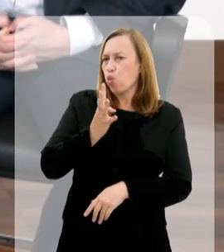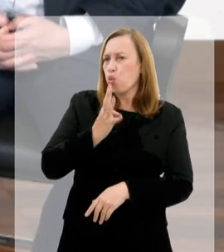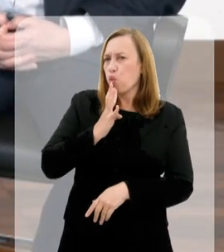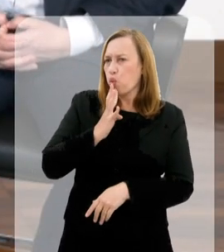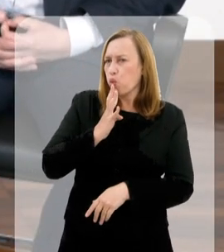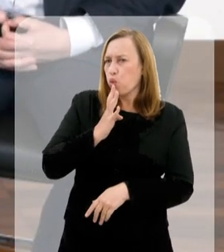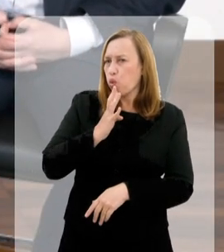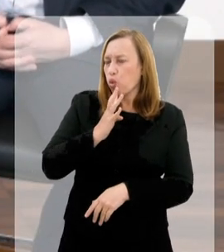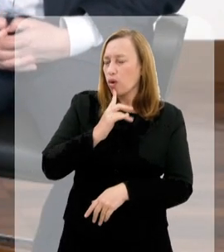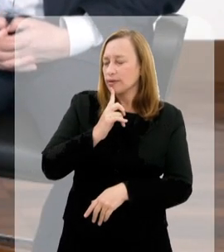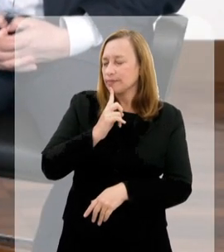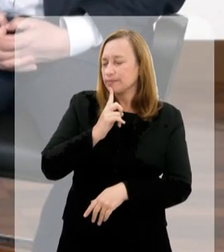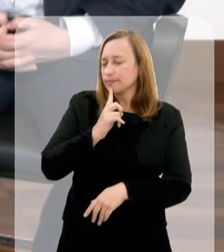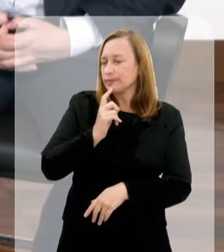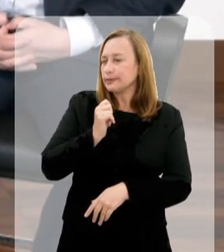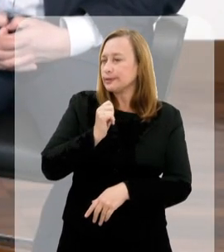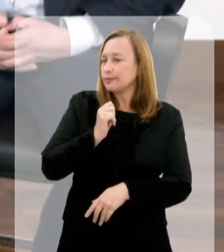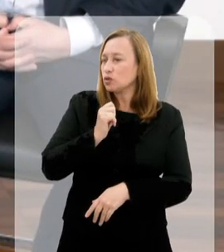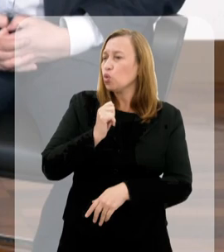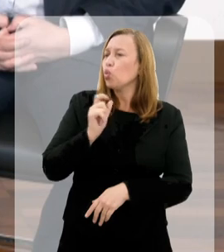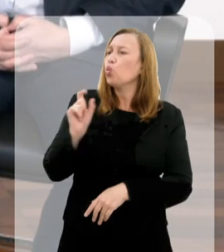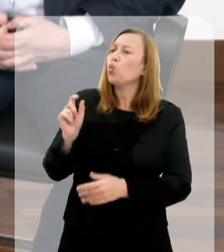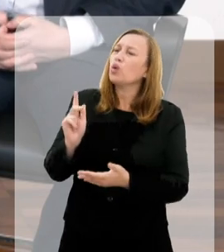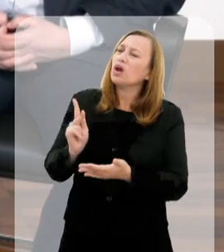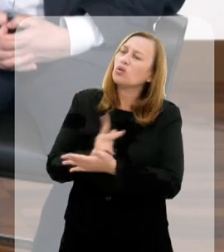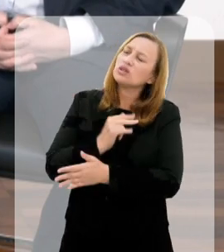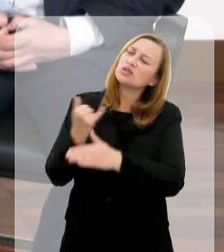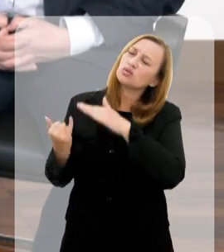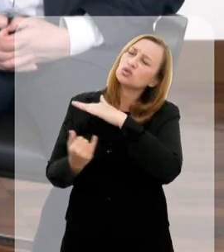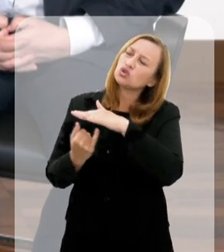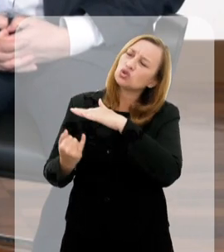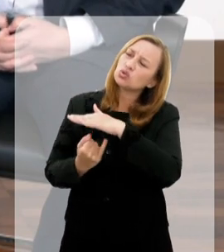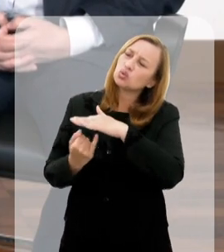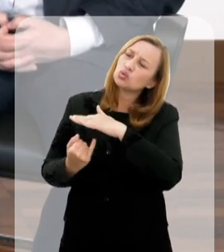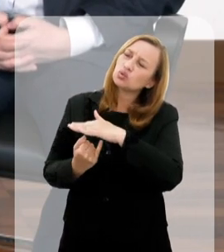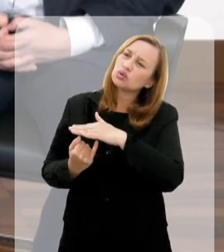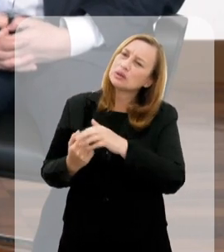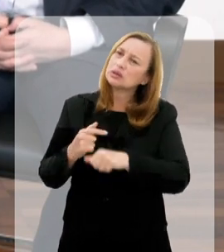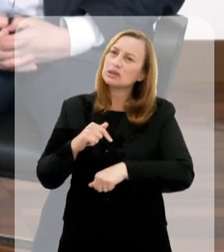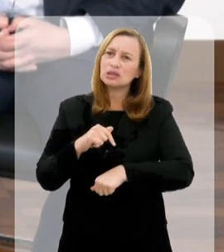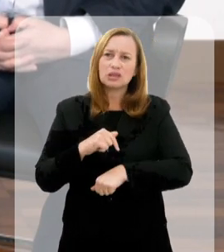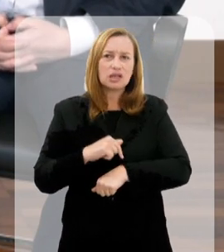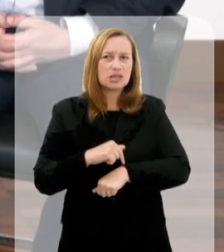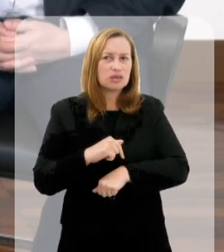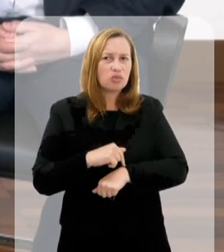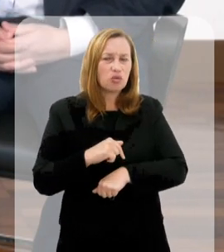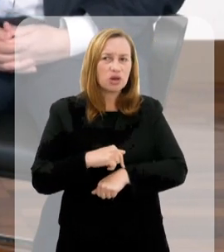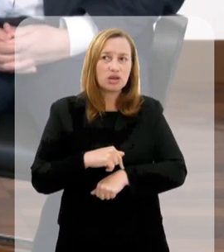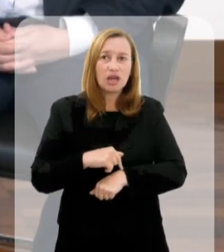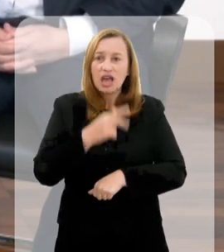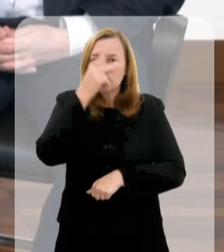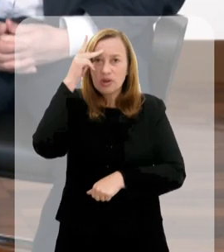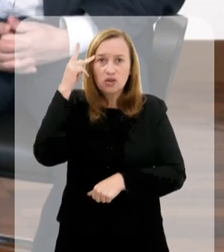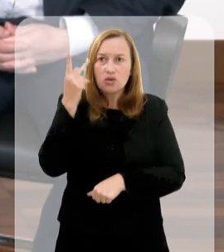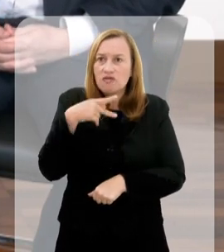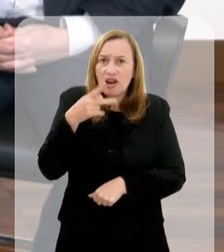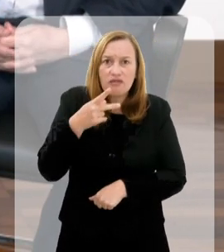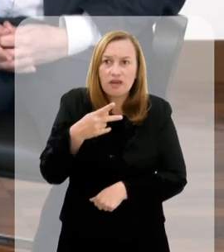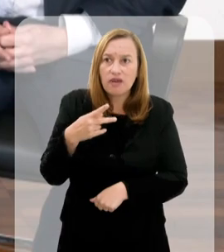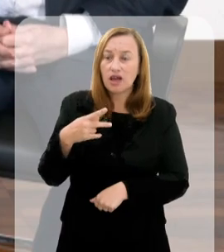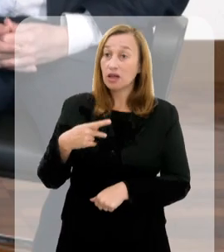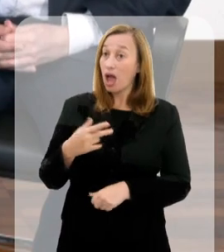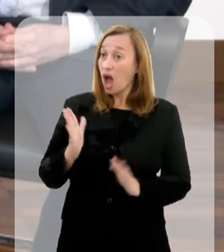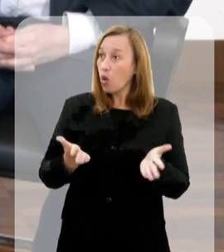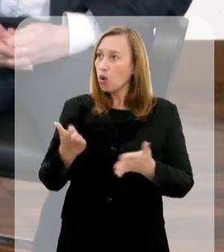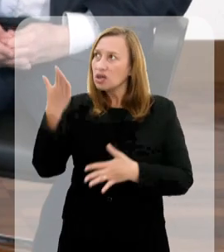e sei que é grande, o que foi que aconteceu com o Instituto que, nesse momento, só se fala nele,